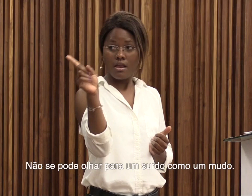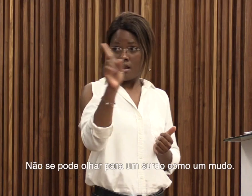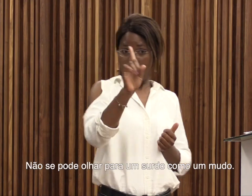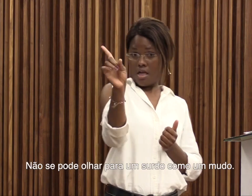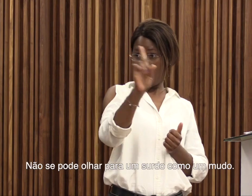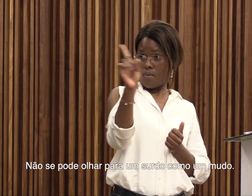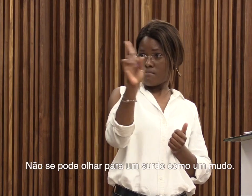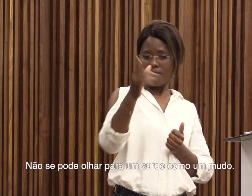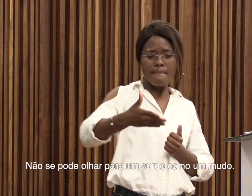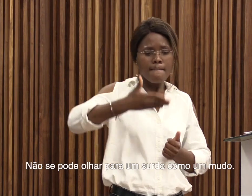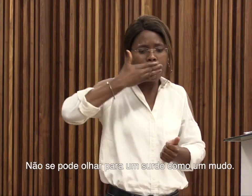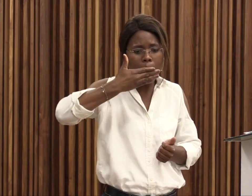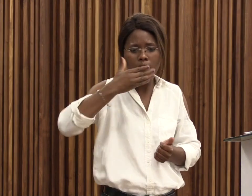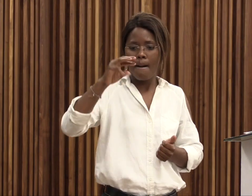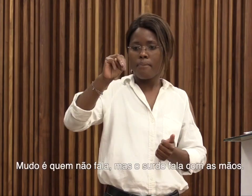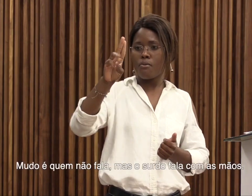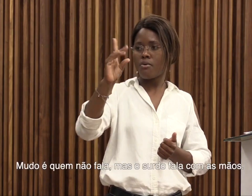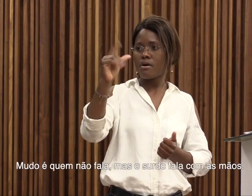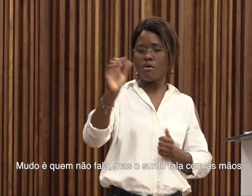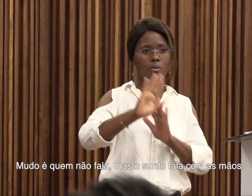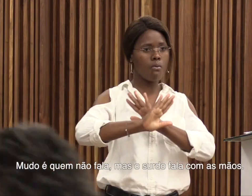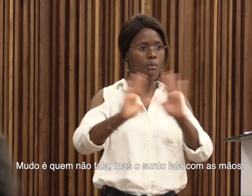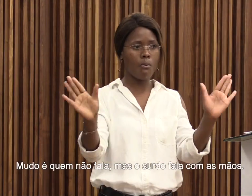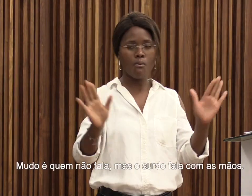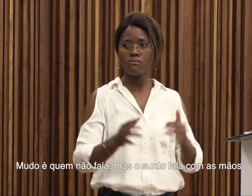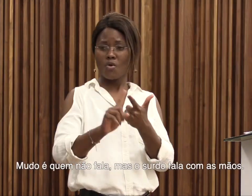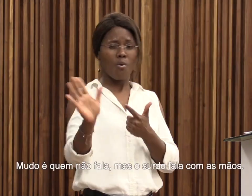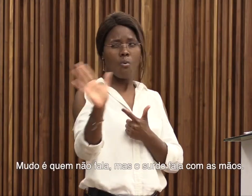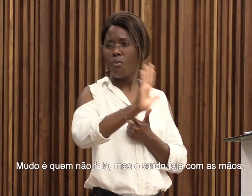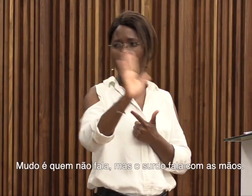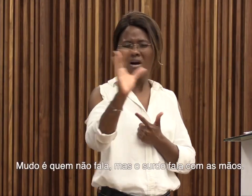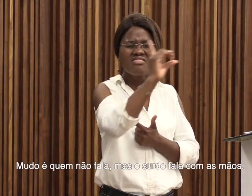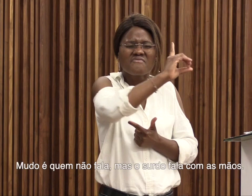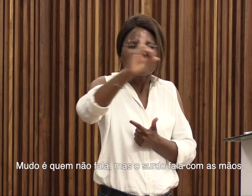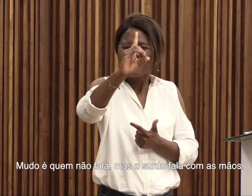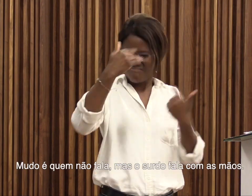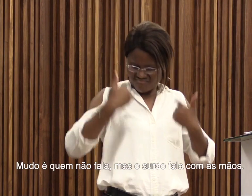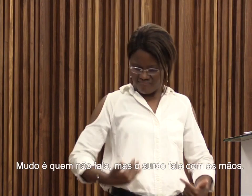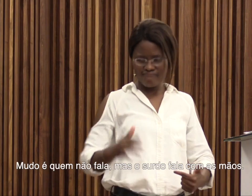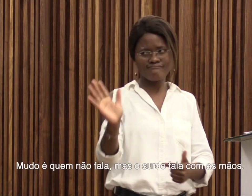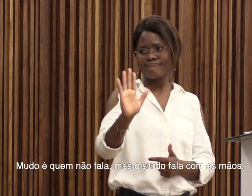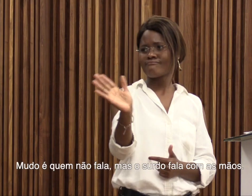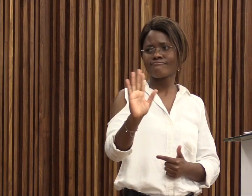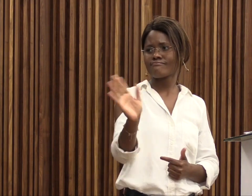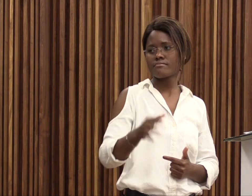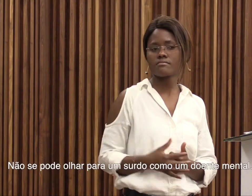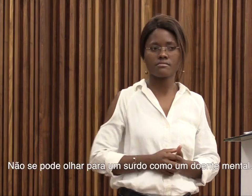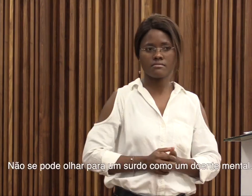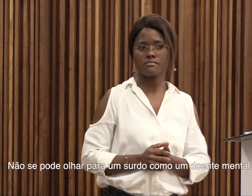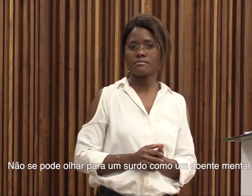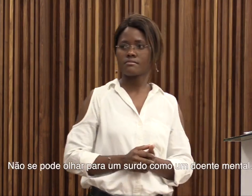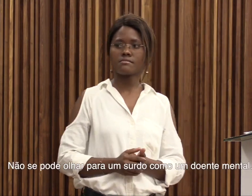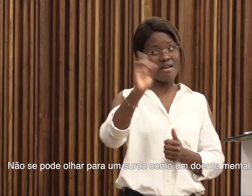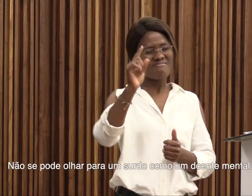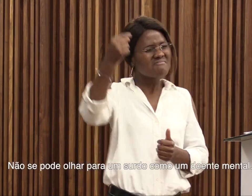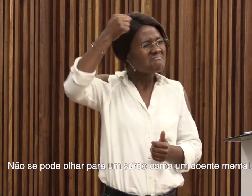surdo como um mudo. Mudo é quem não fala, mas o surdo fala com as mãos. Não